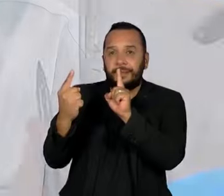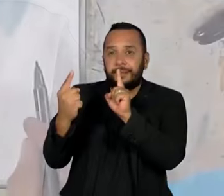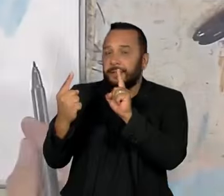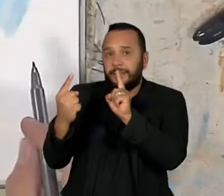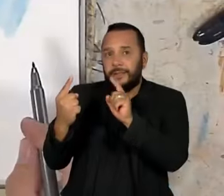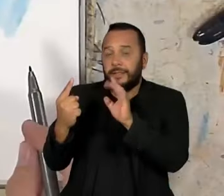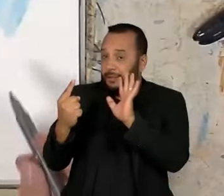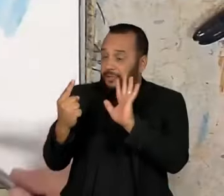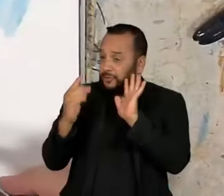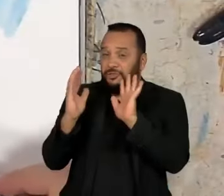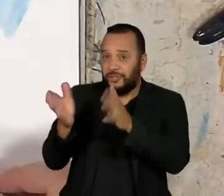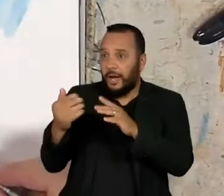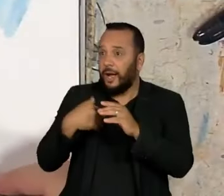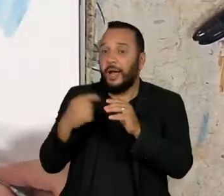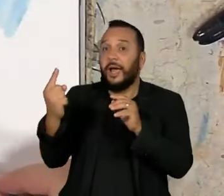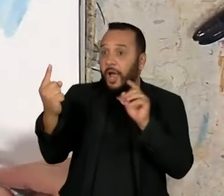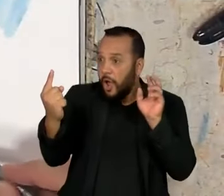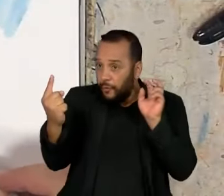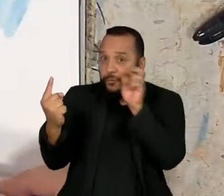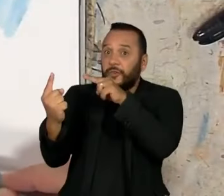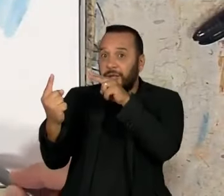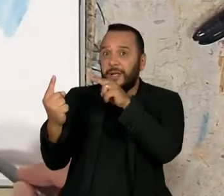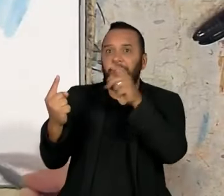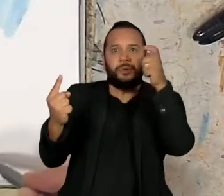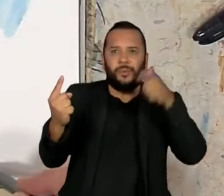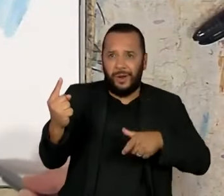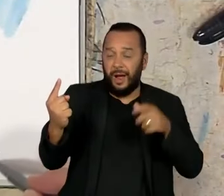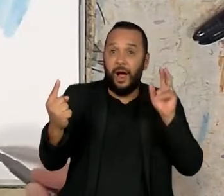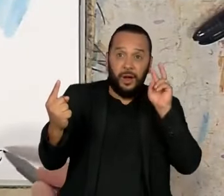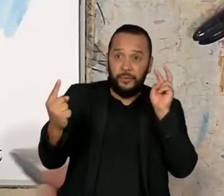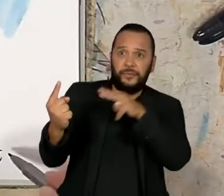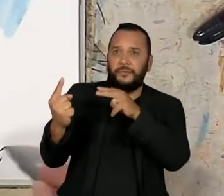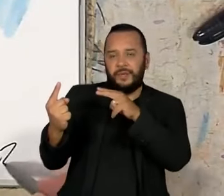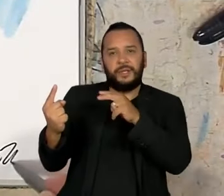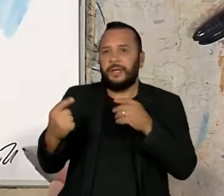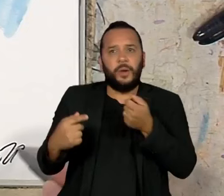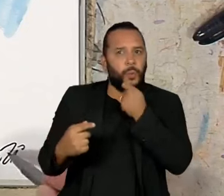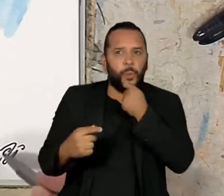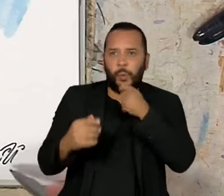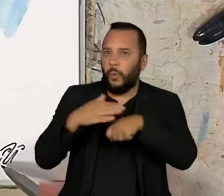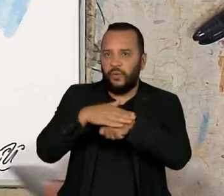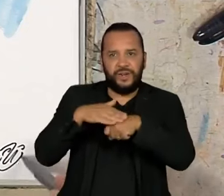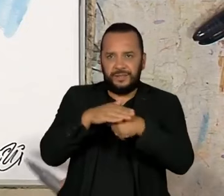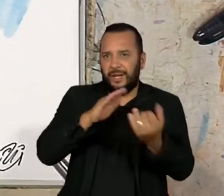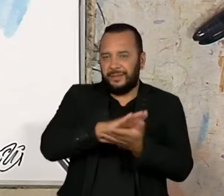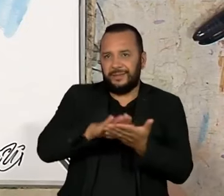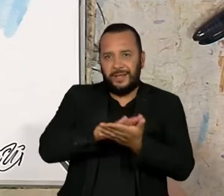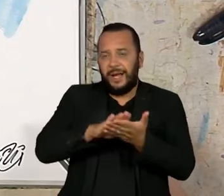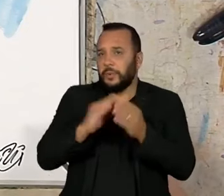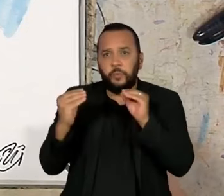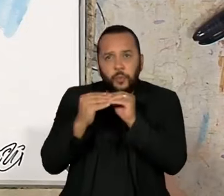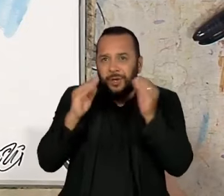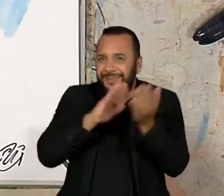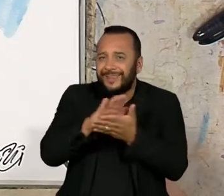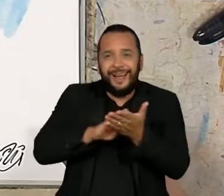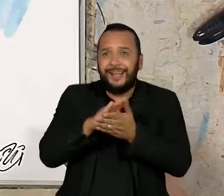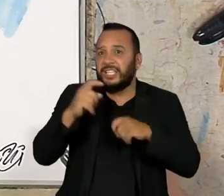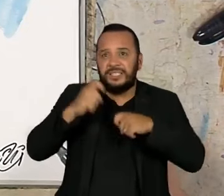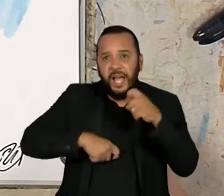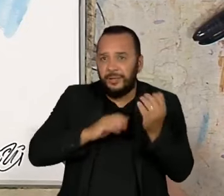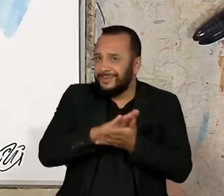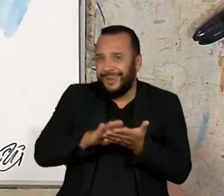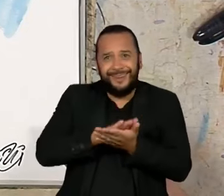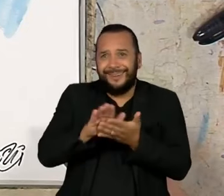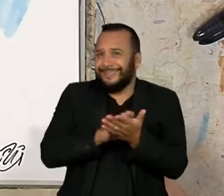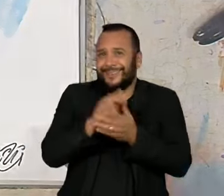seguinte que eu tinha visto ela num lugar, não tinha conversado, não sabia nada, não tinha dado um beijo, não tinha transado, não tinha